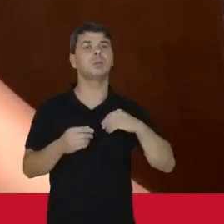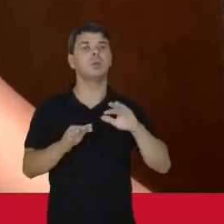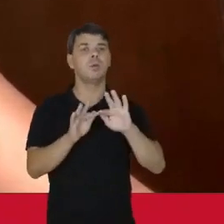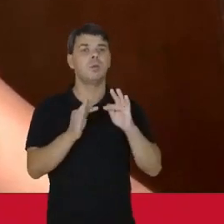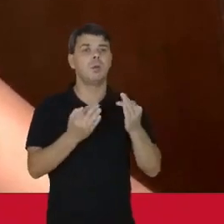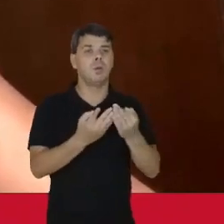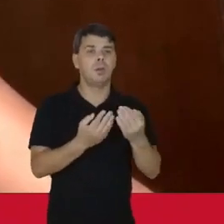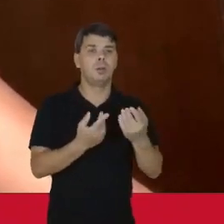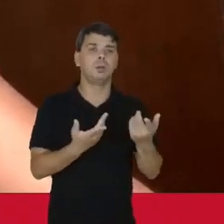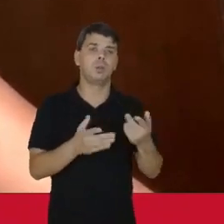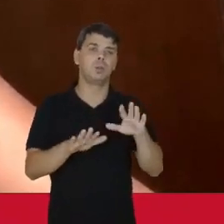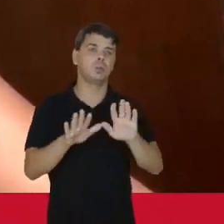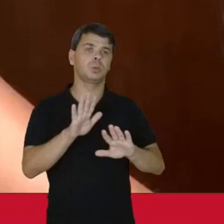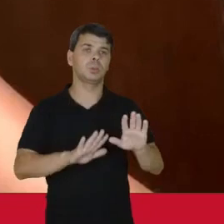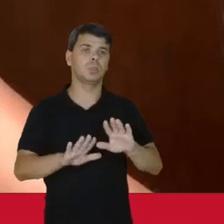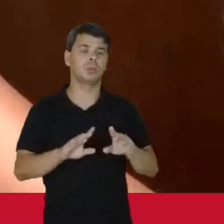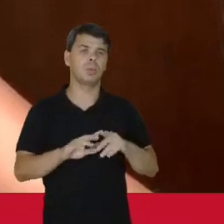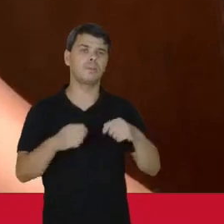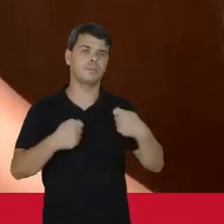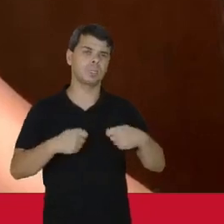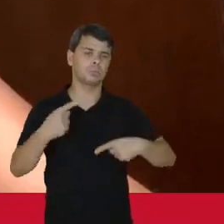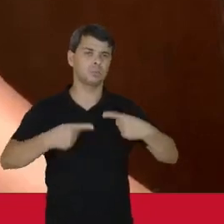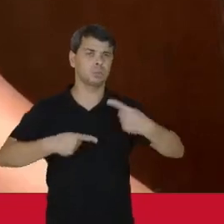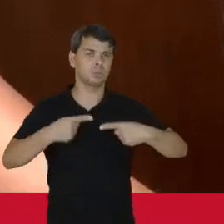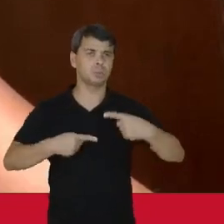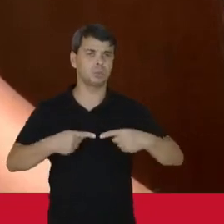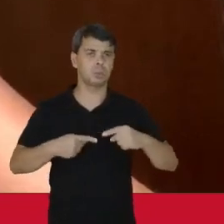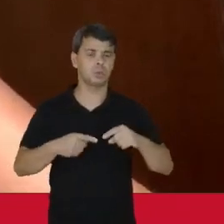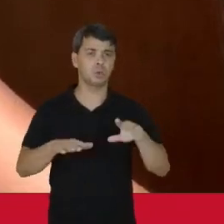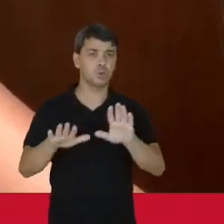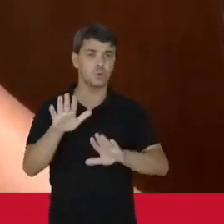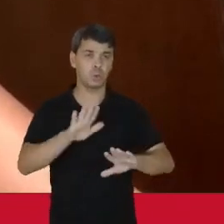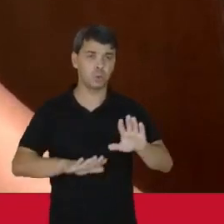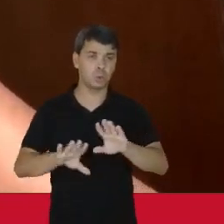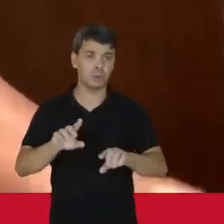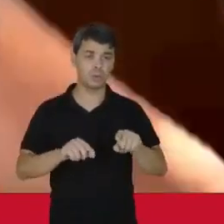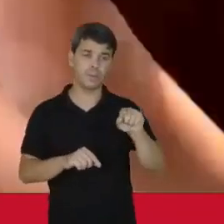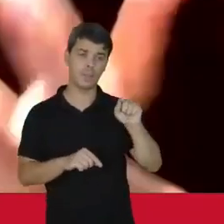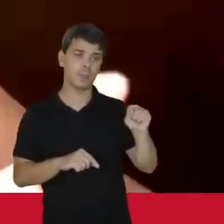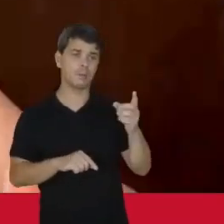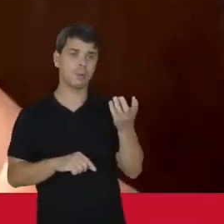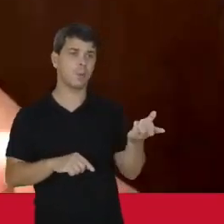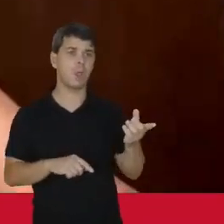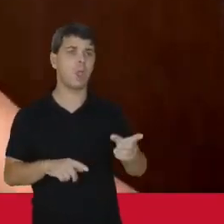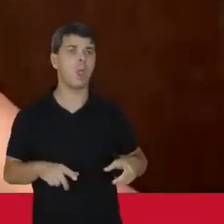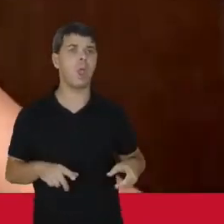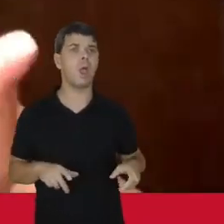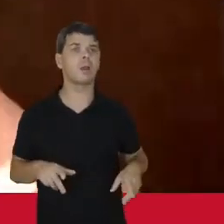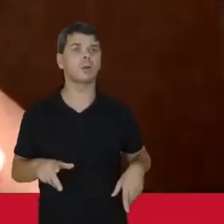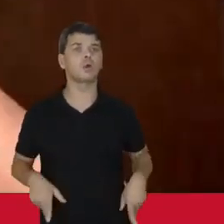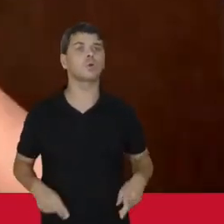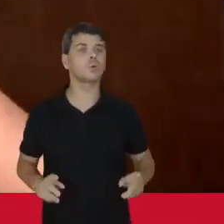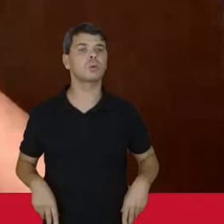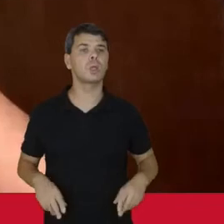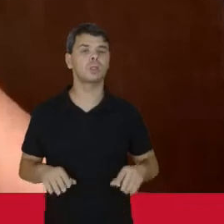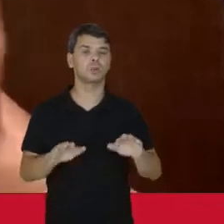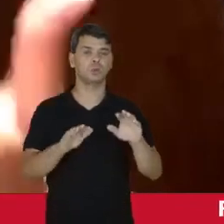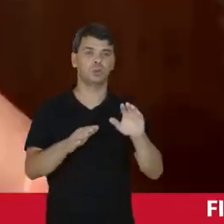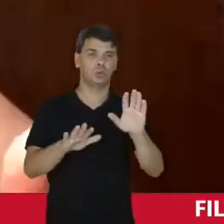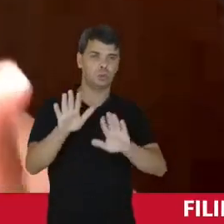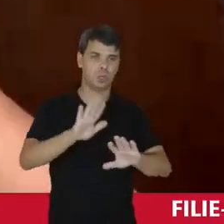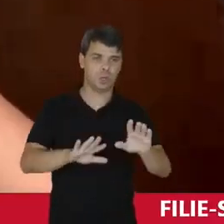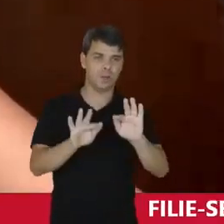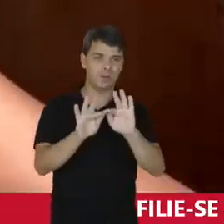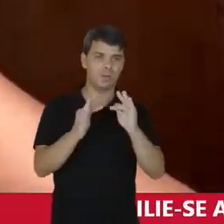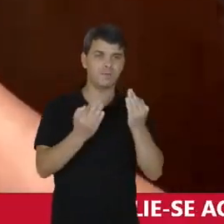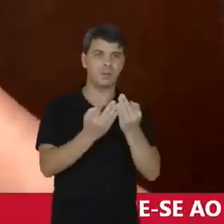seus familiares É outra questão Que nós precisamos discutir O cuidado Aquele que não é remunerado O cuidado do lar O cuidado